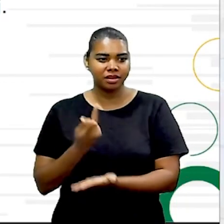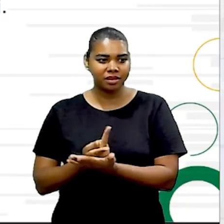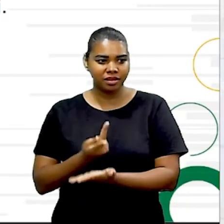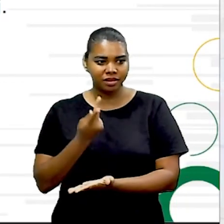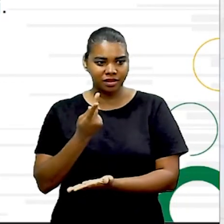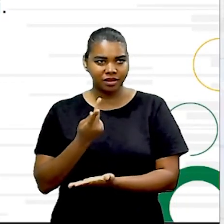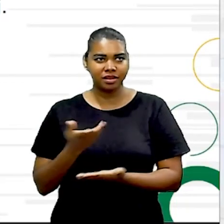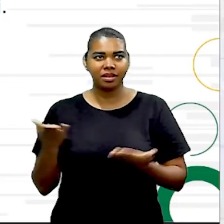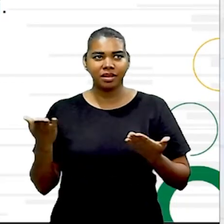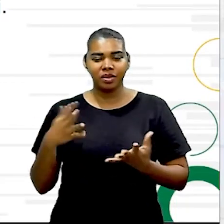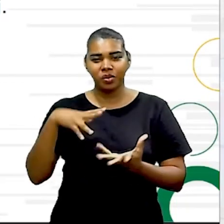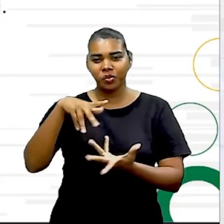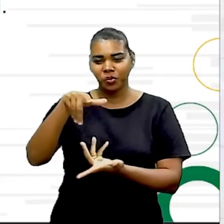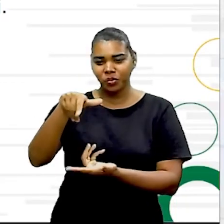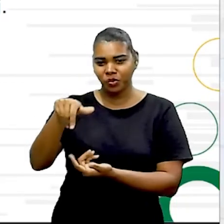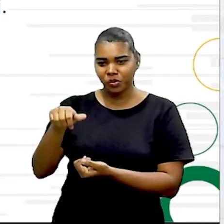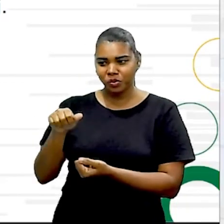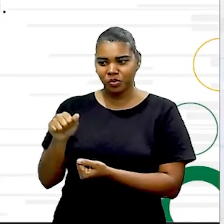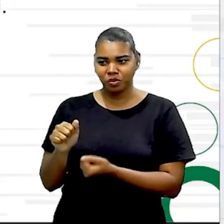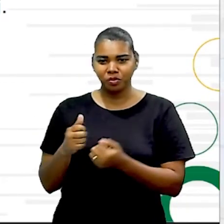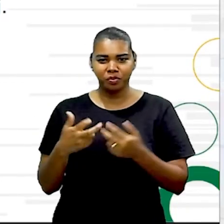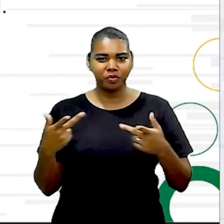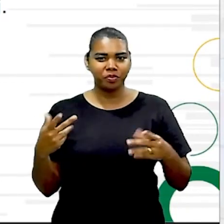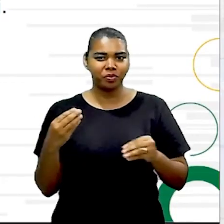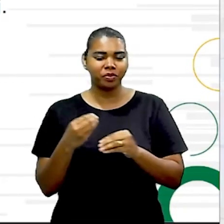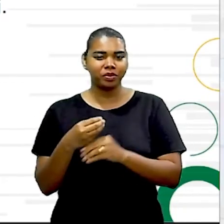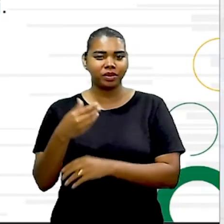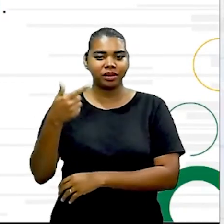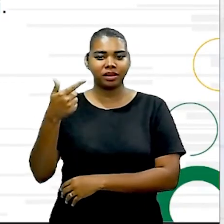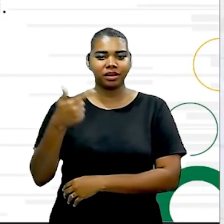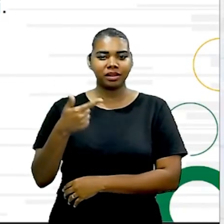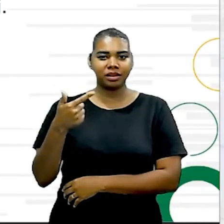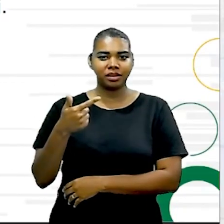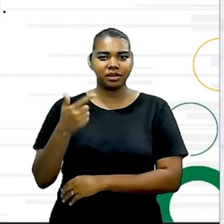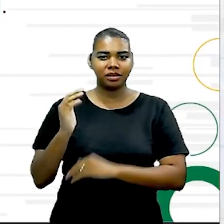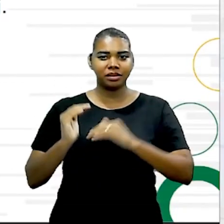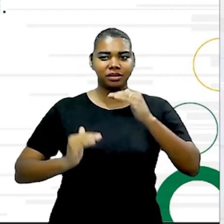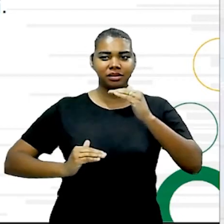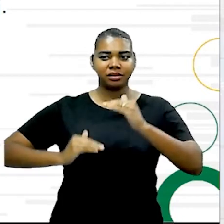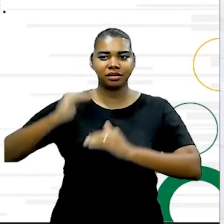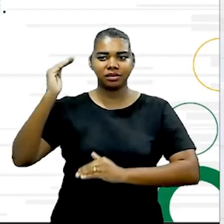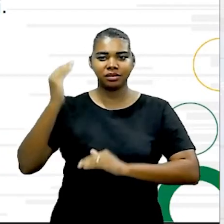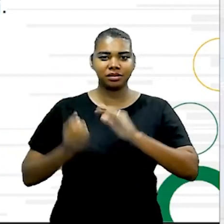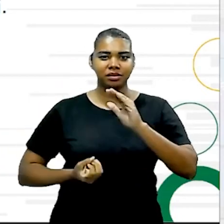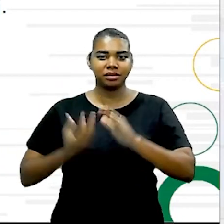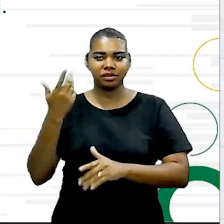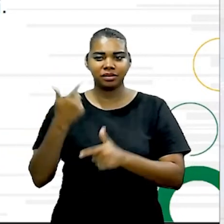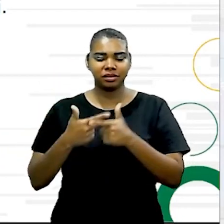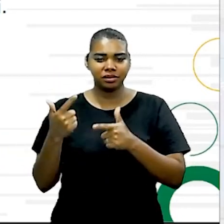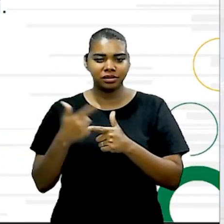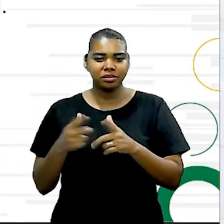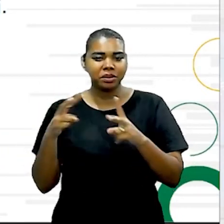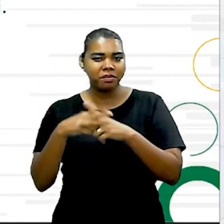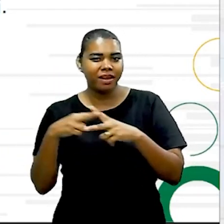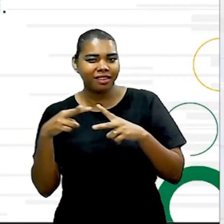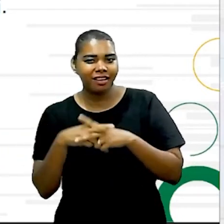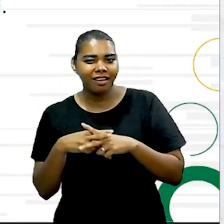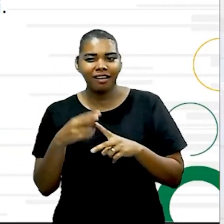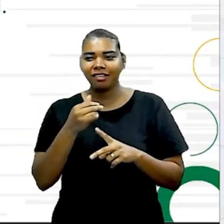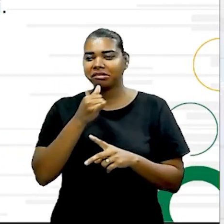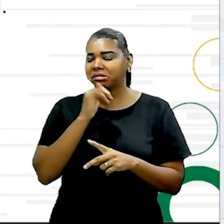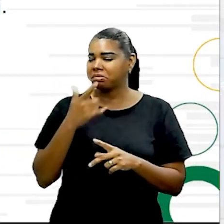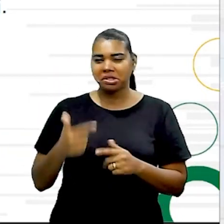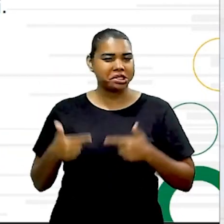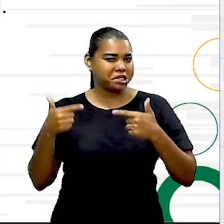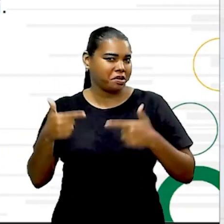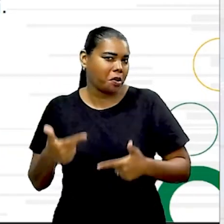mundo. O ato 2. A ação aumenta. Surgem os primeiros conflitos. Não necessariamente um conflito precisa ser uma luta.